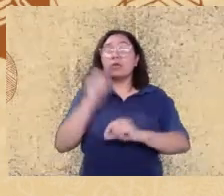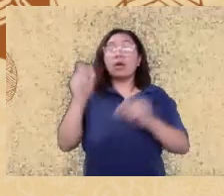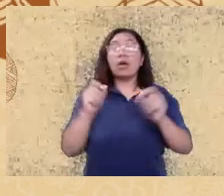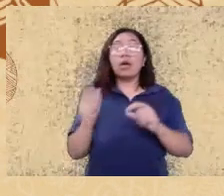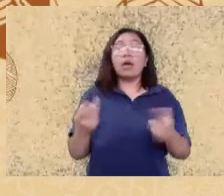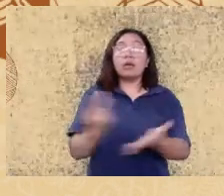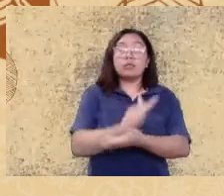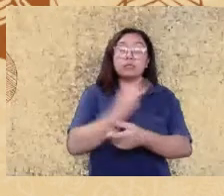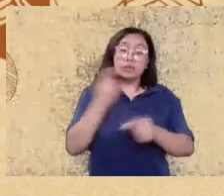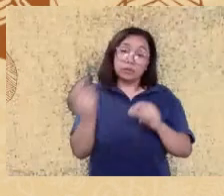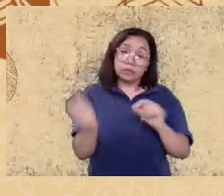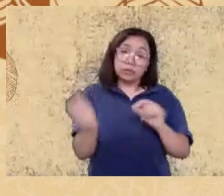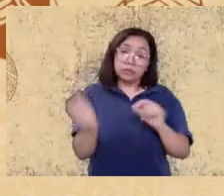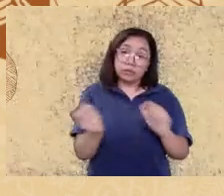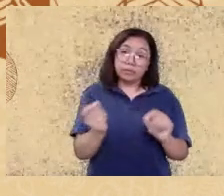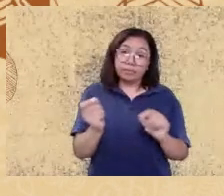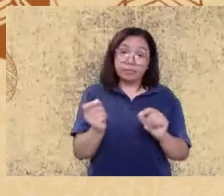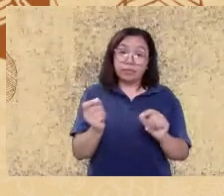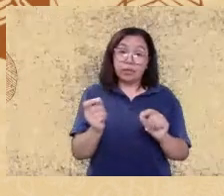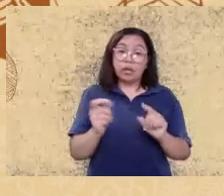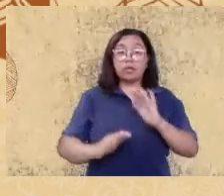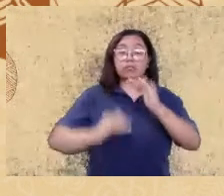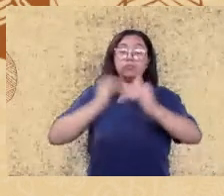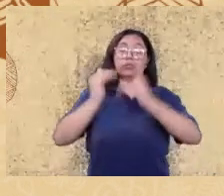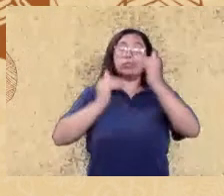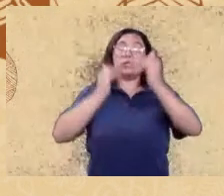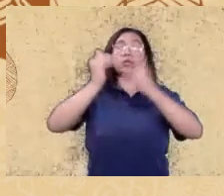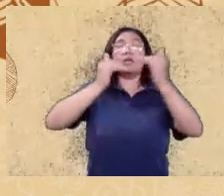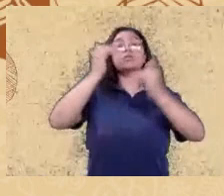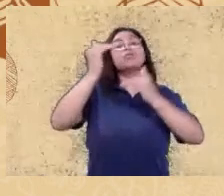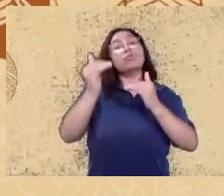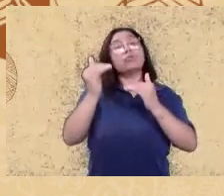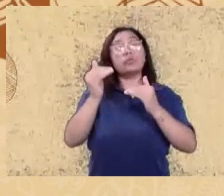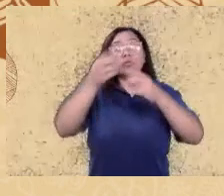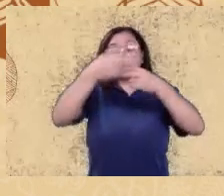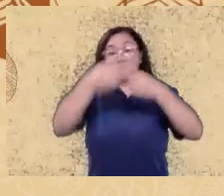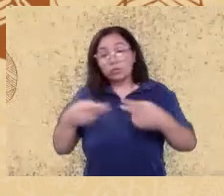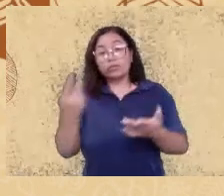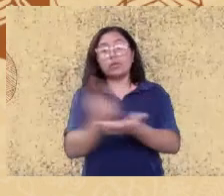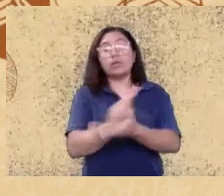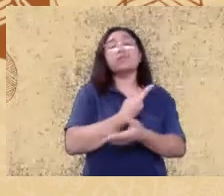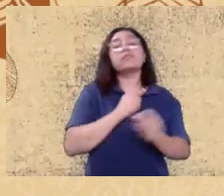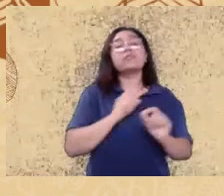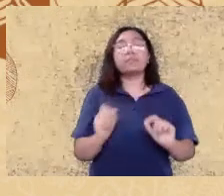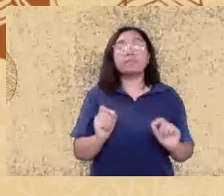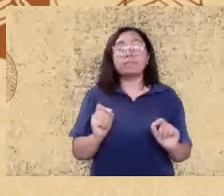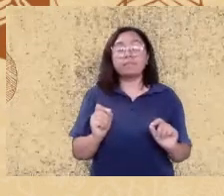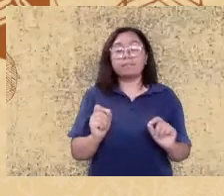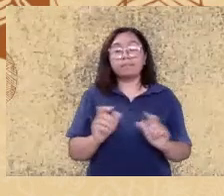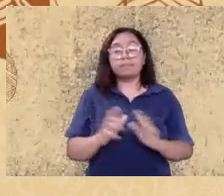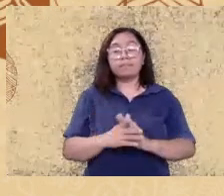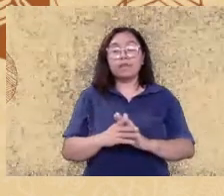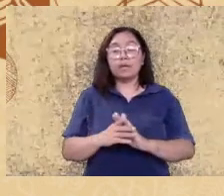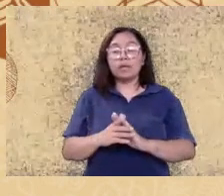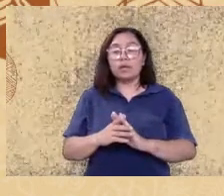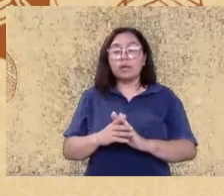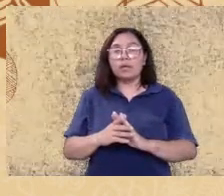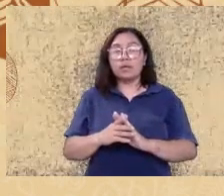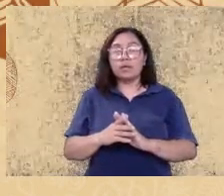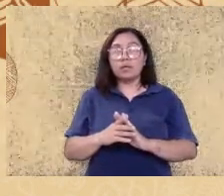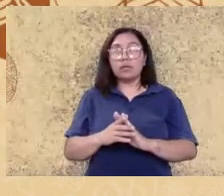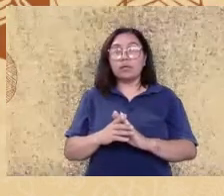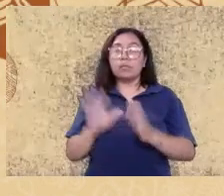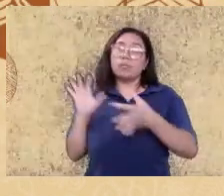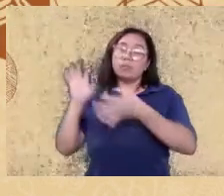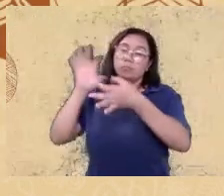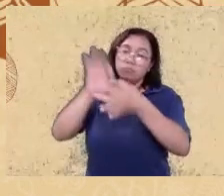também a potencialização desses marcadores junto aos aspectos instituídos pelo contexto da pandemia